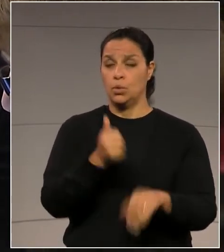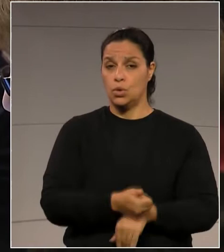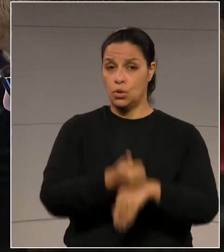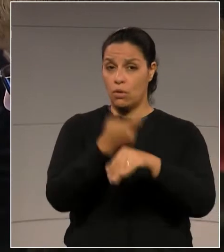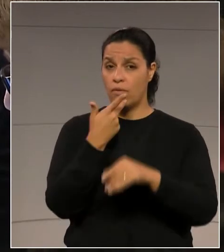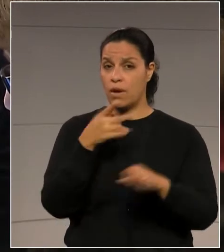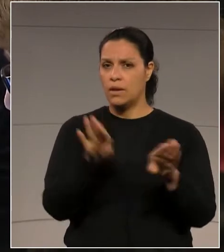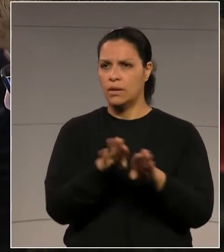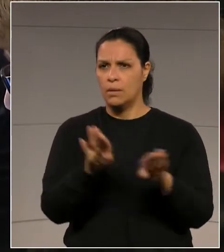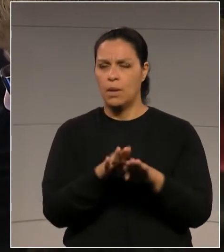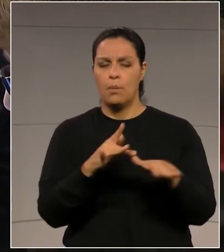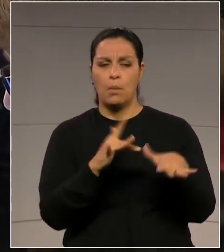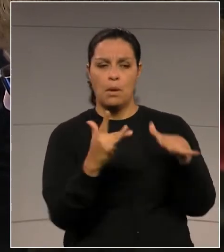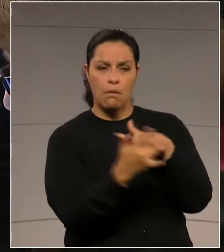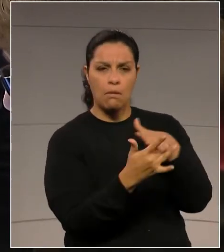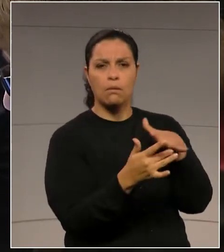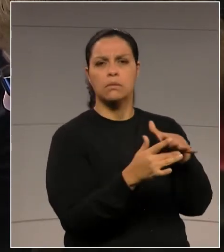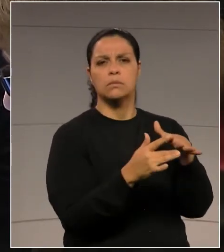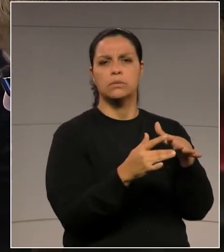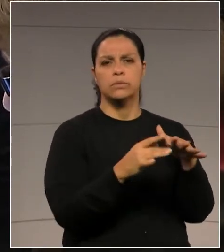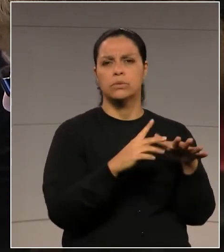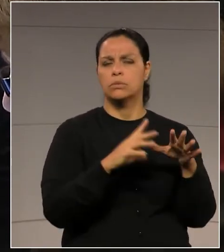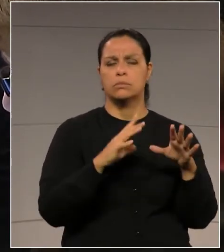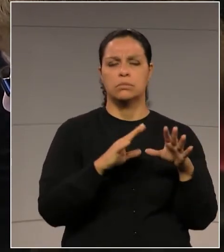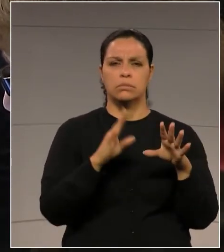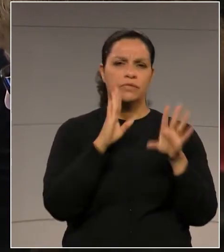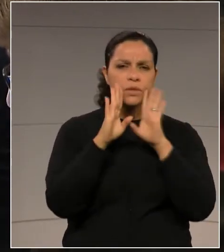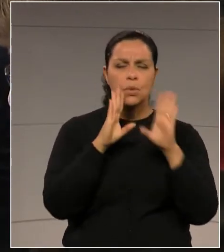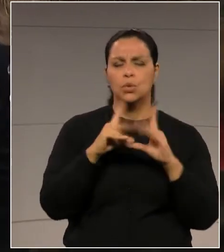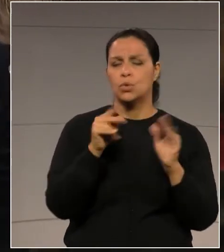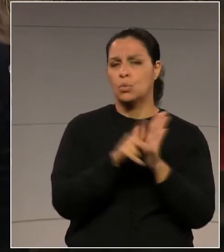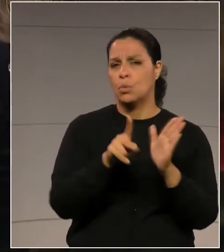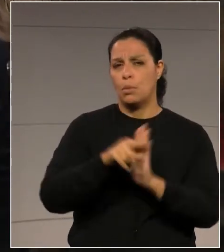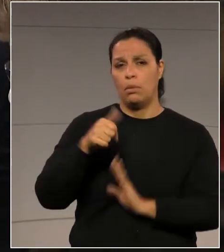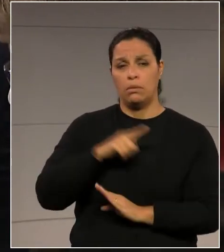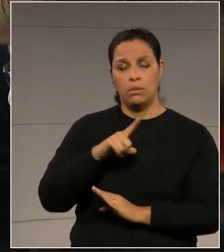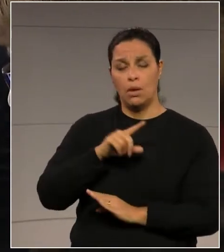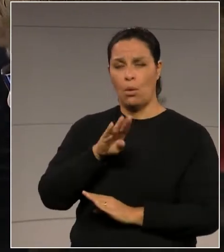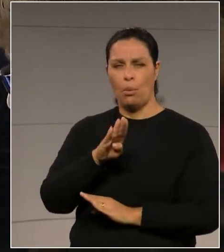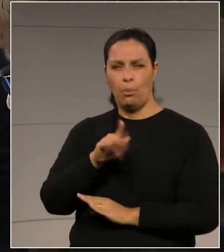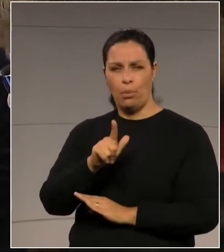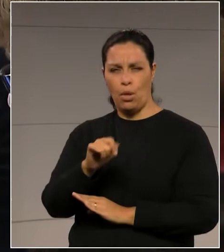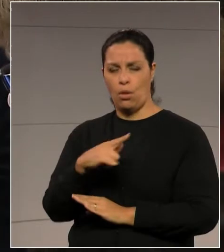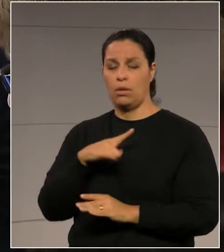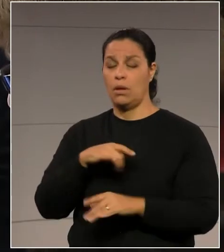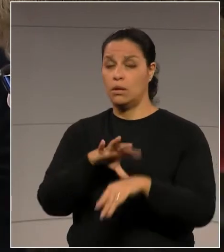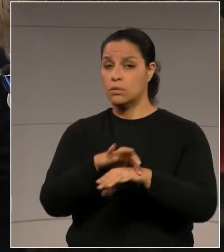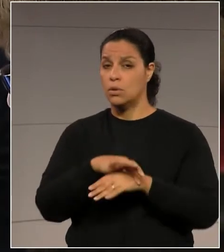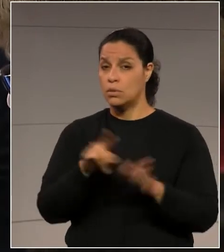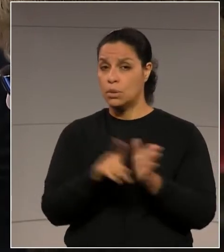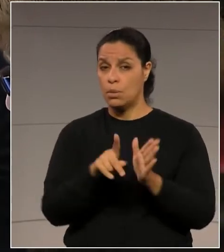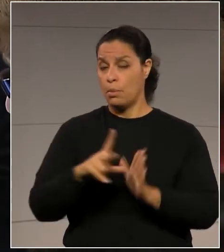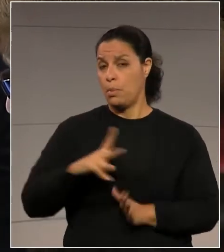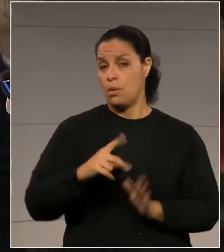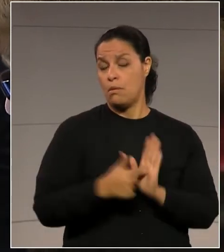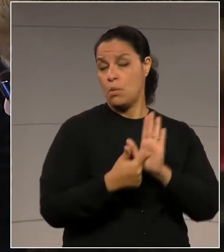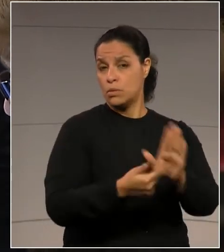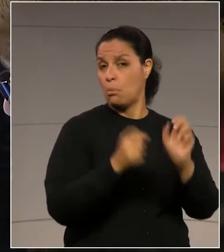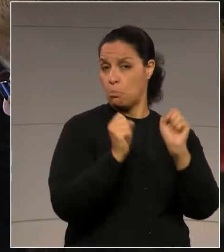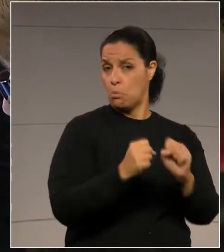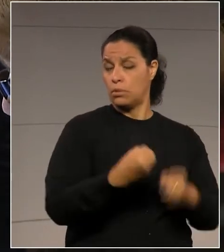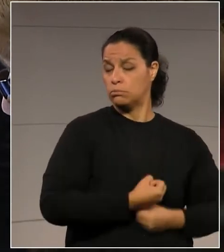nos seus blogs, nas suas falas, aquilo que pode ser ou é garantido com o seu direito de expressão.